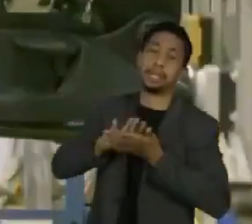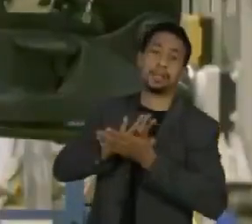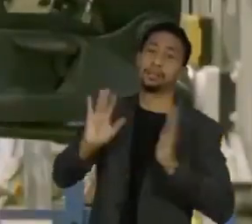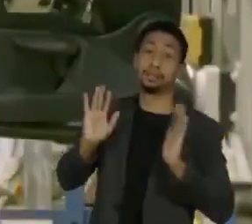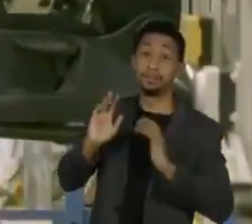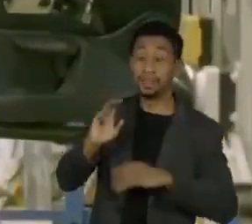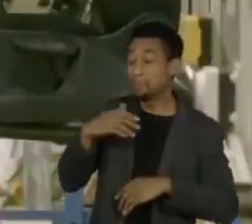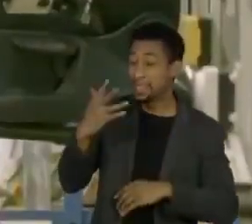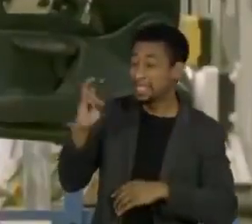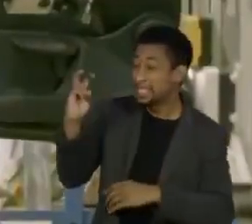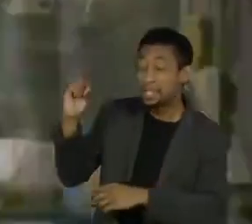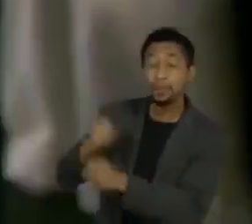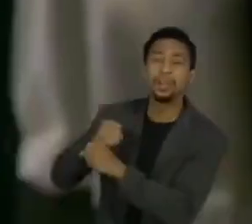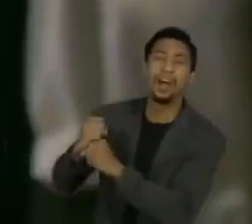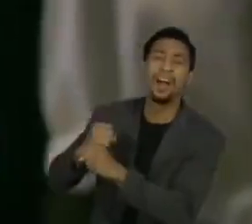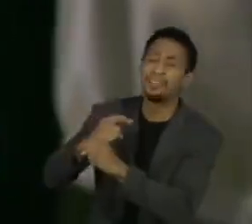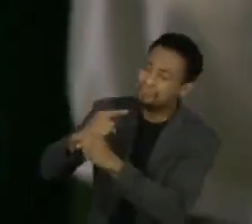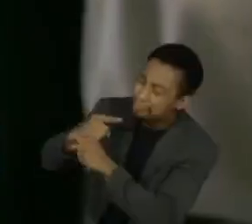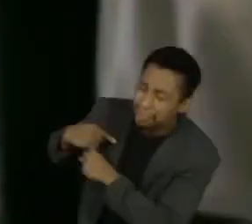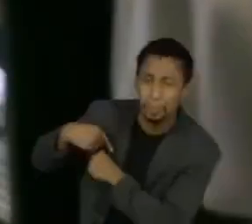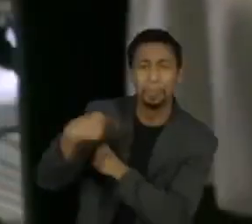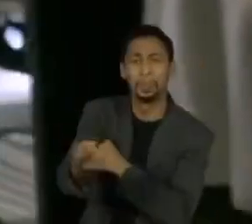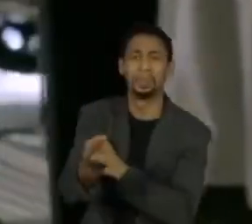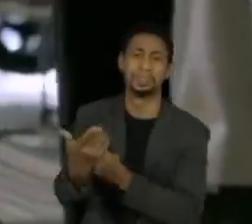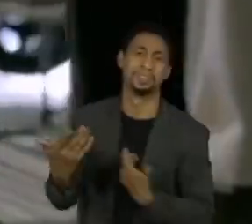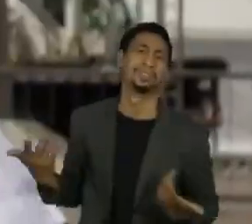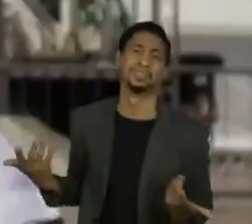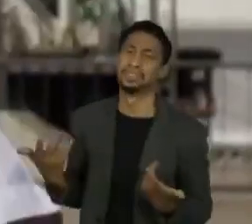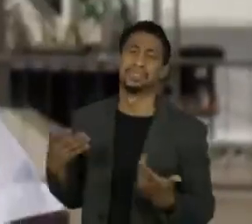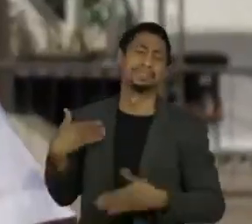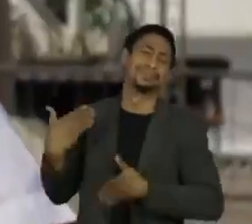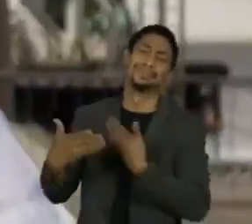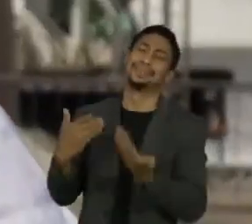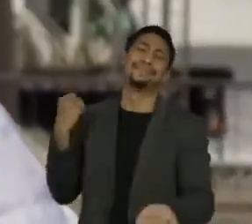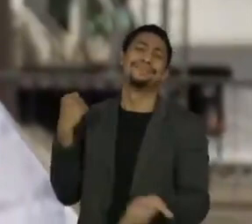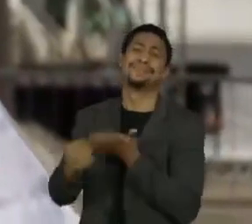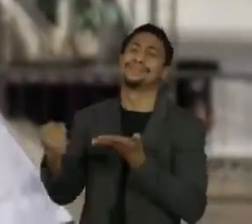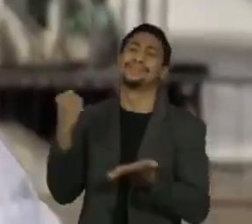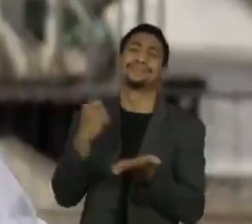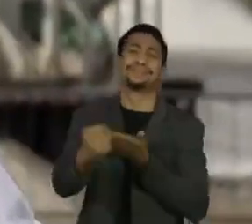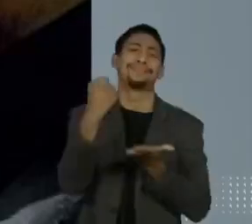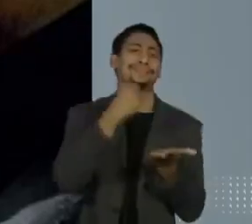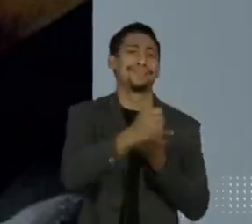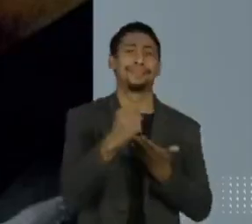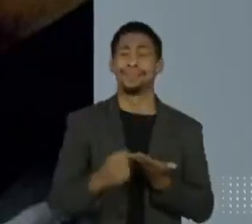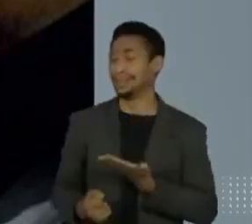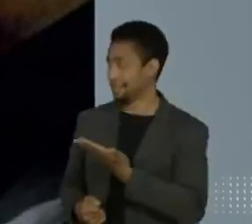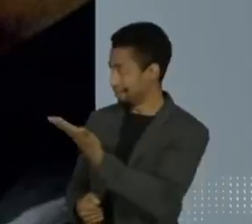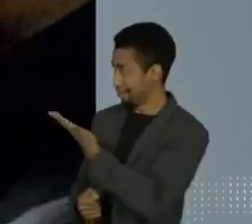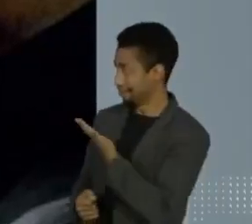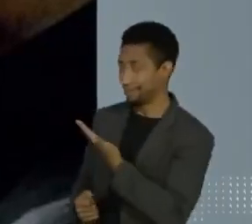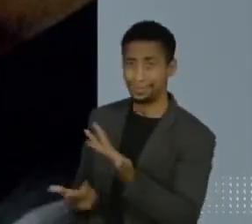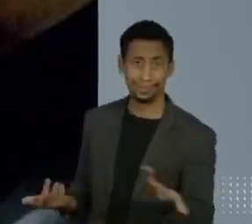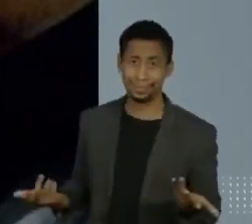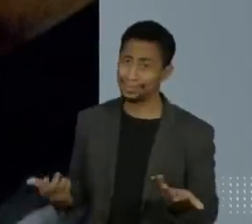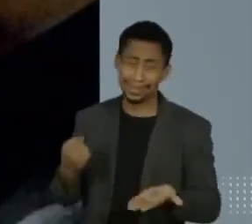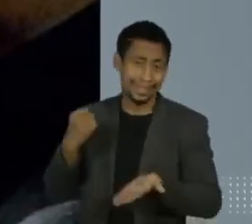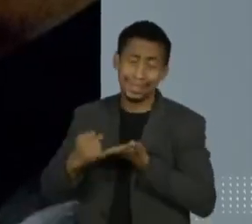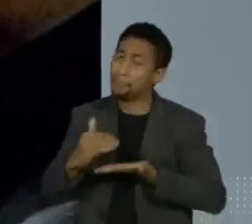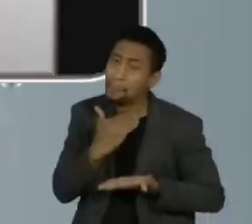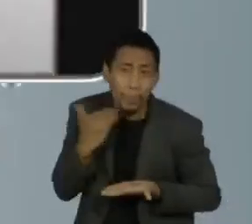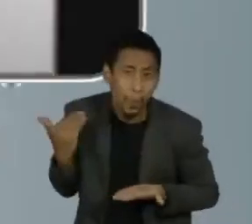quase 50 anos de atraso, tarde demais para algumas vítimas, como Belentani e Henrique Plague, já